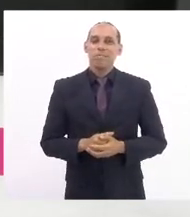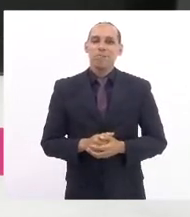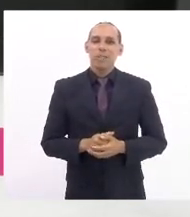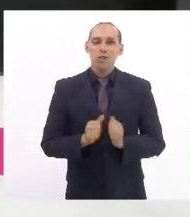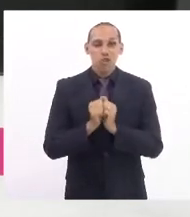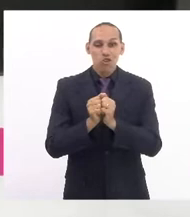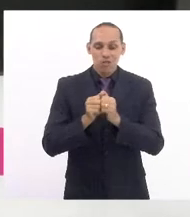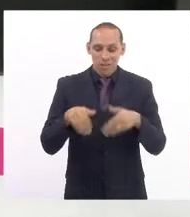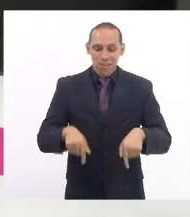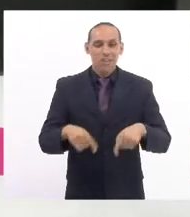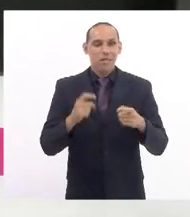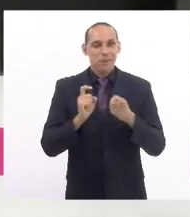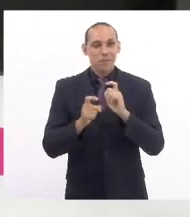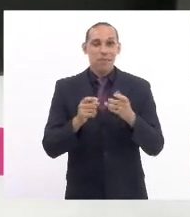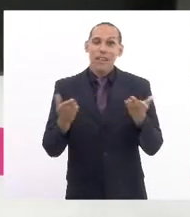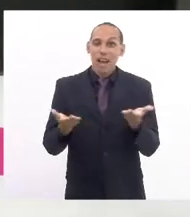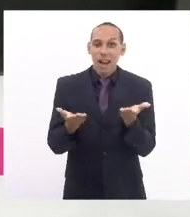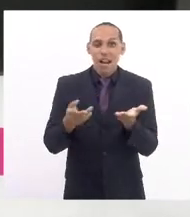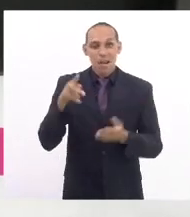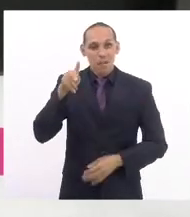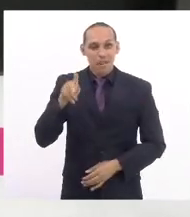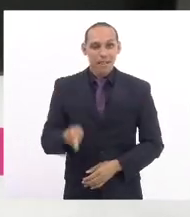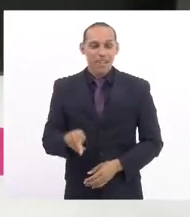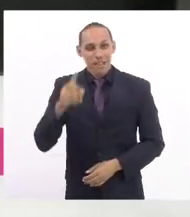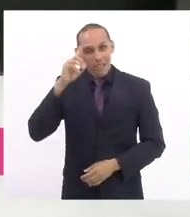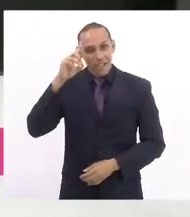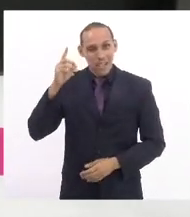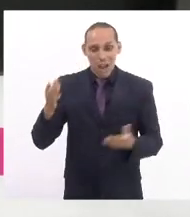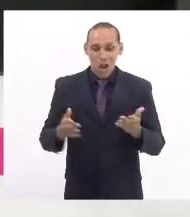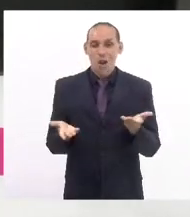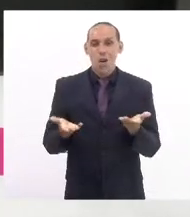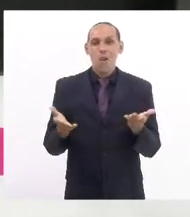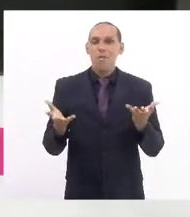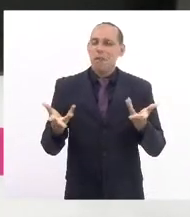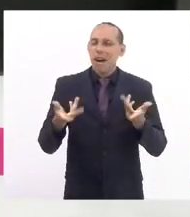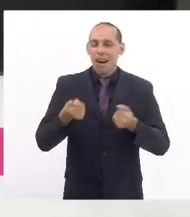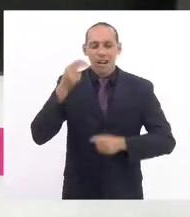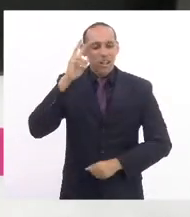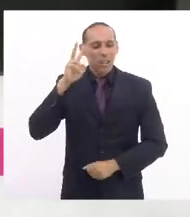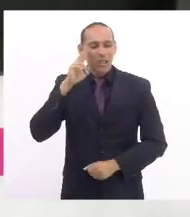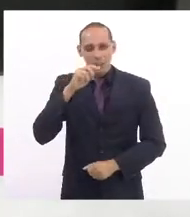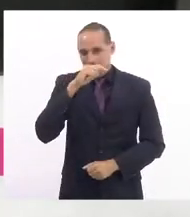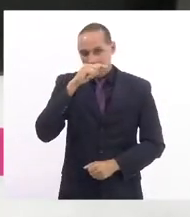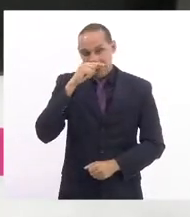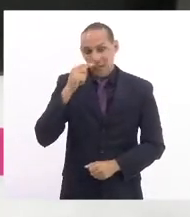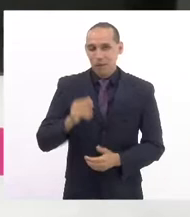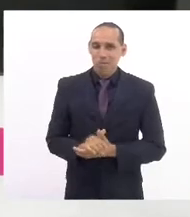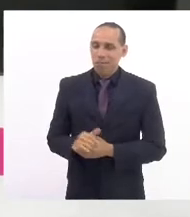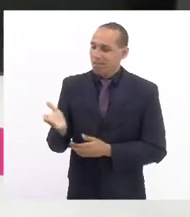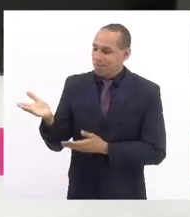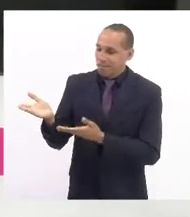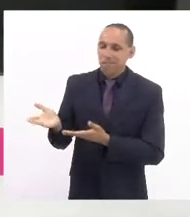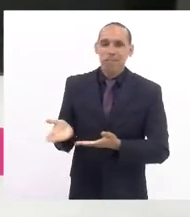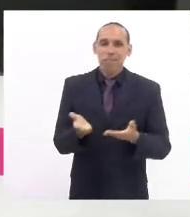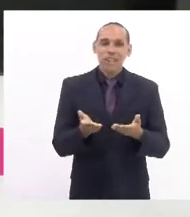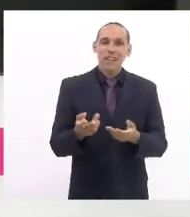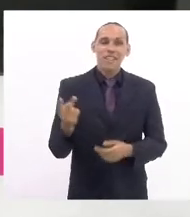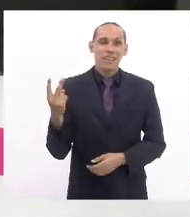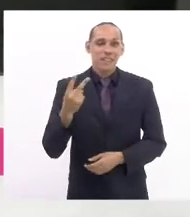sessão. Então, para presidir esse dia maravilhoso, esse dia histórico, eu convido a segunda